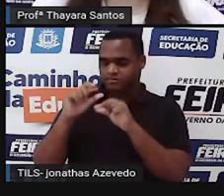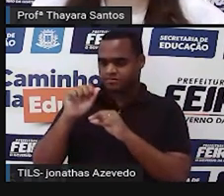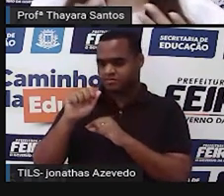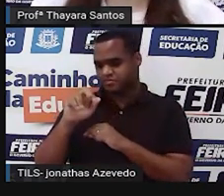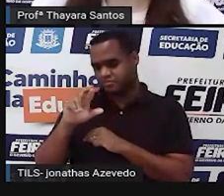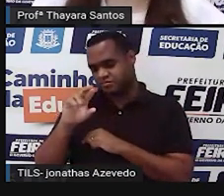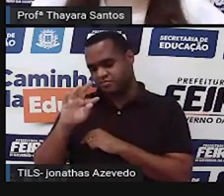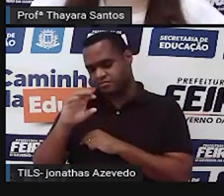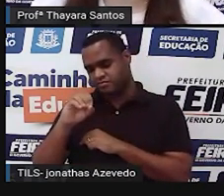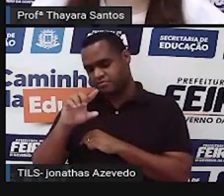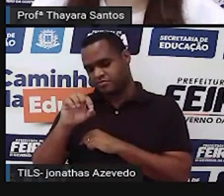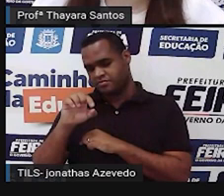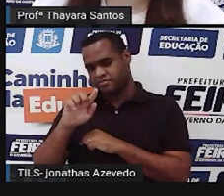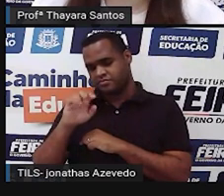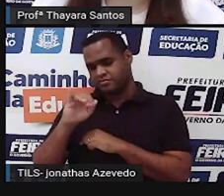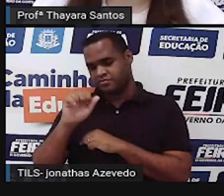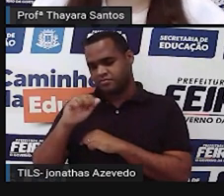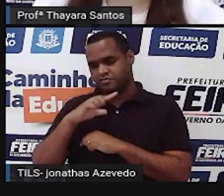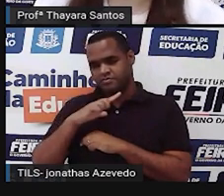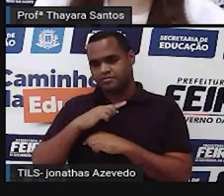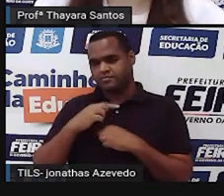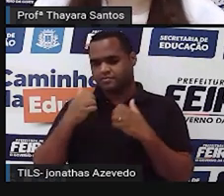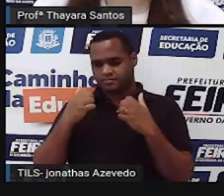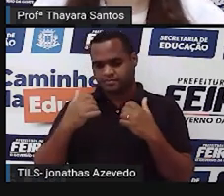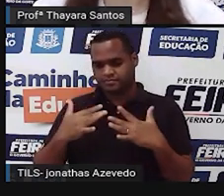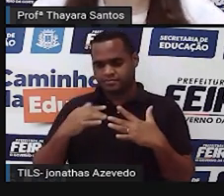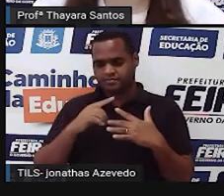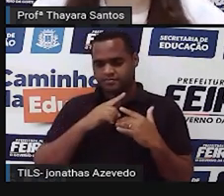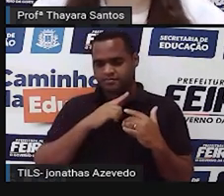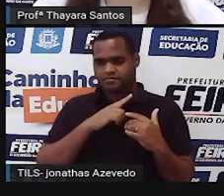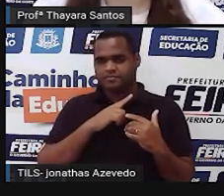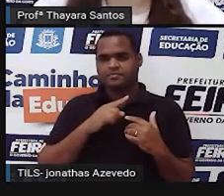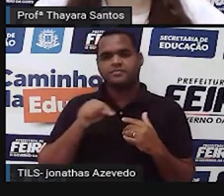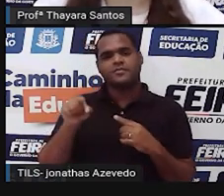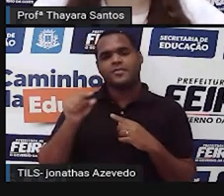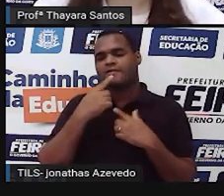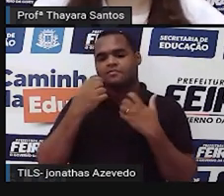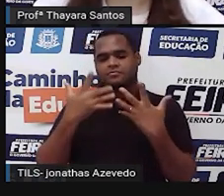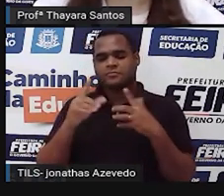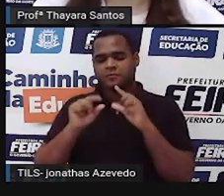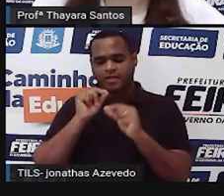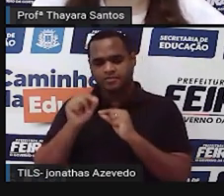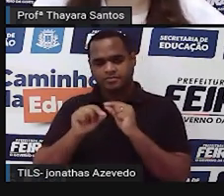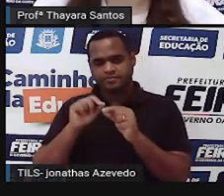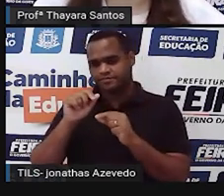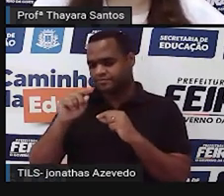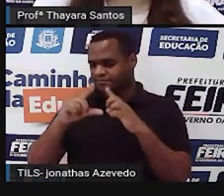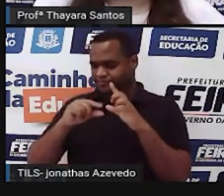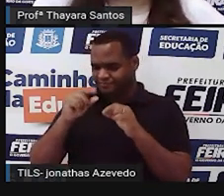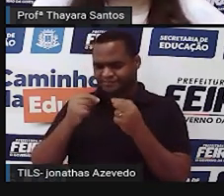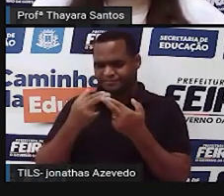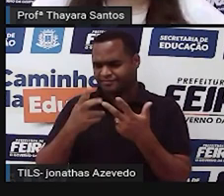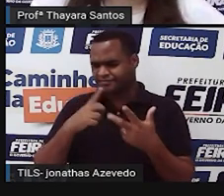O é que vocês já viram sobre astrologia? Será que a gente já falou aqui nas aulas sobre astrologia? E aí?